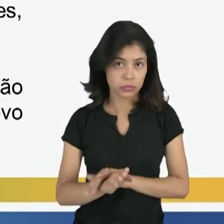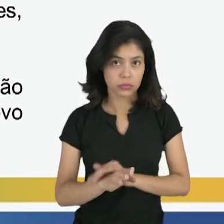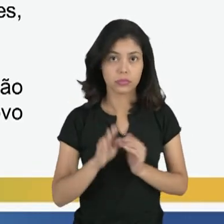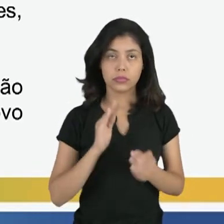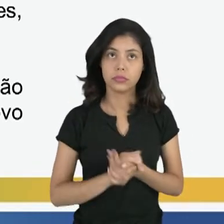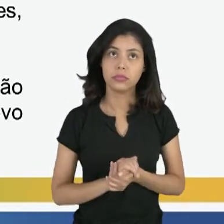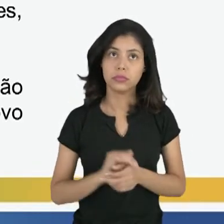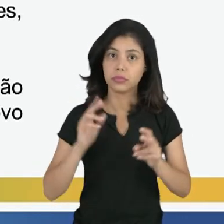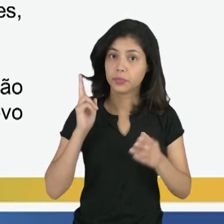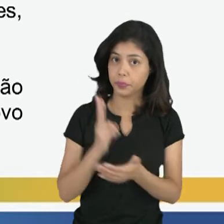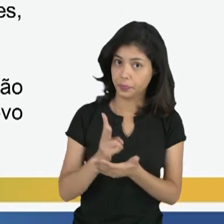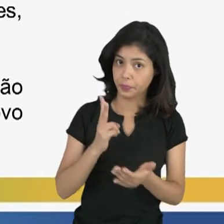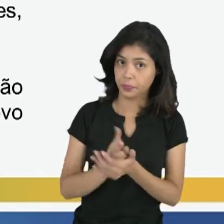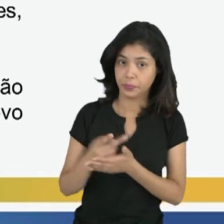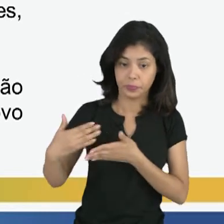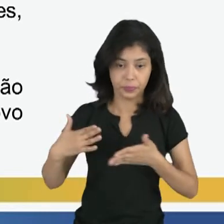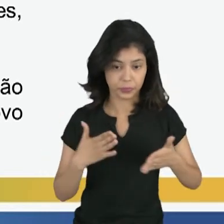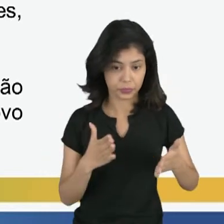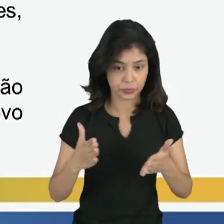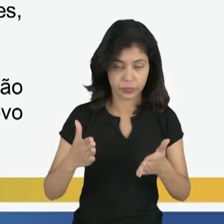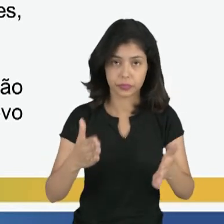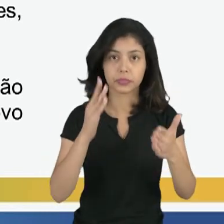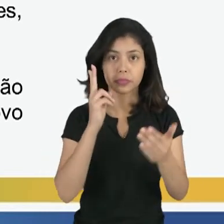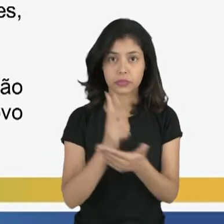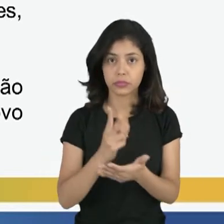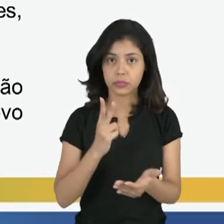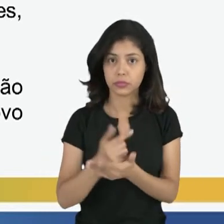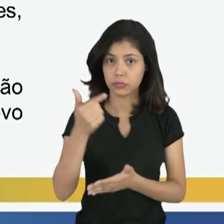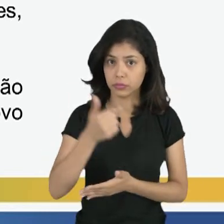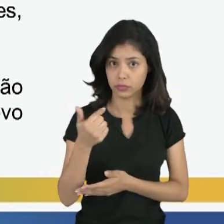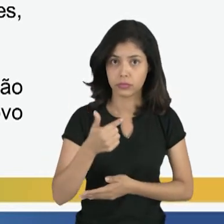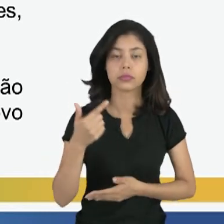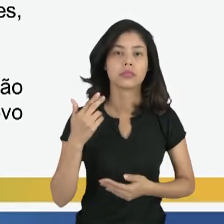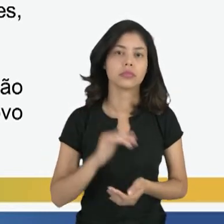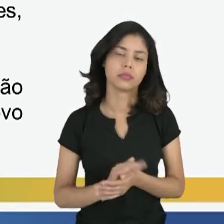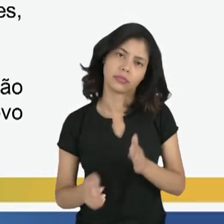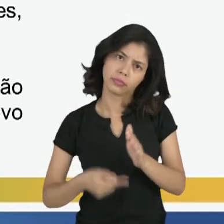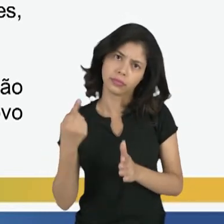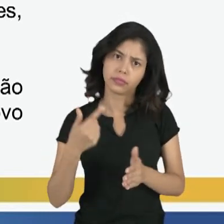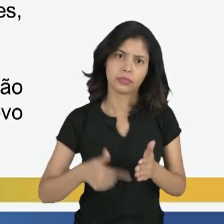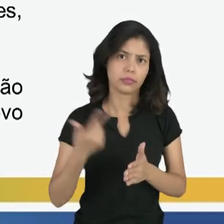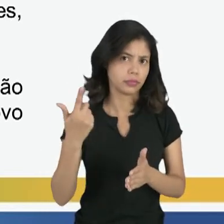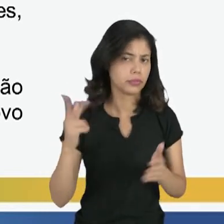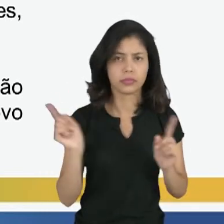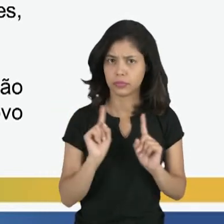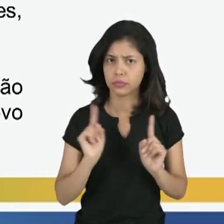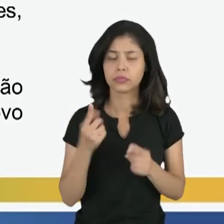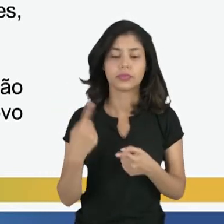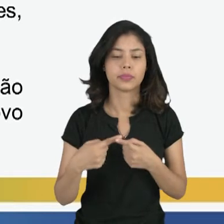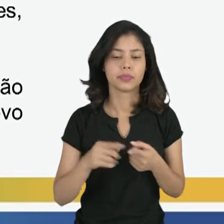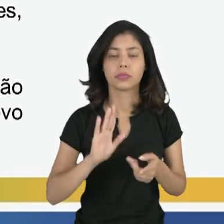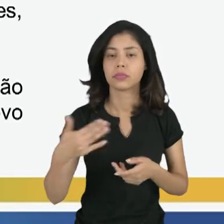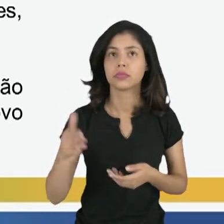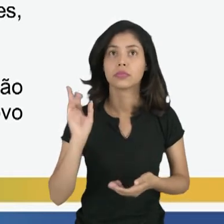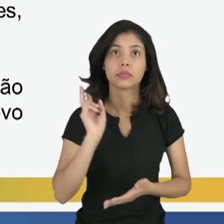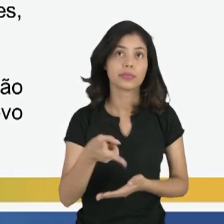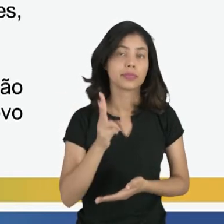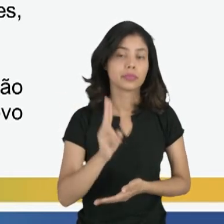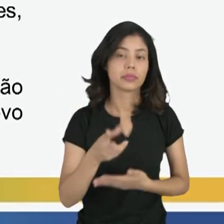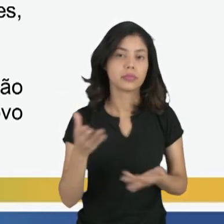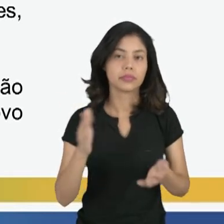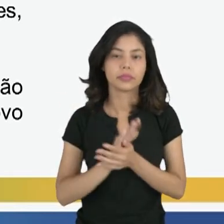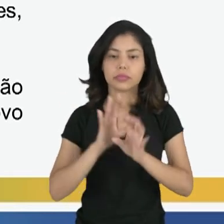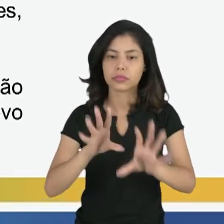em um mesmo rio, né? Em uma segunda vez. Pois quando isso acontecer, já não é o mesmo.